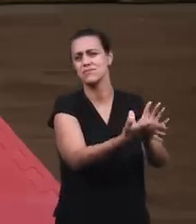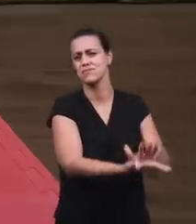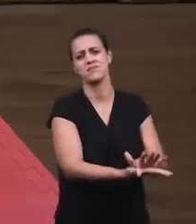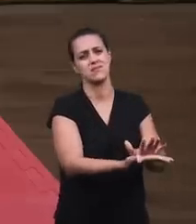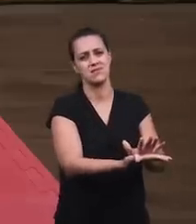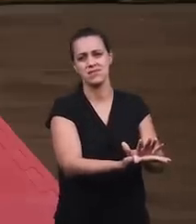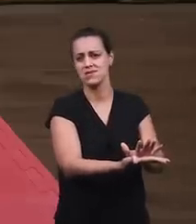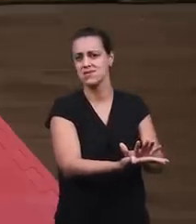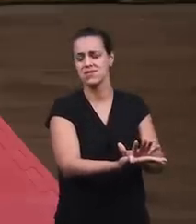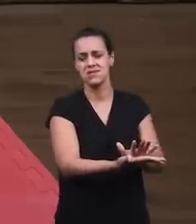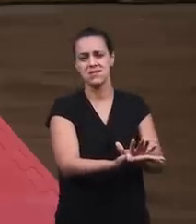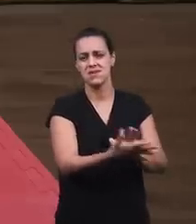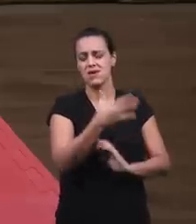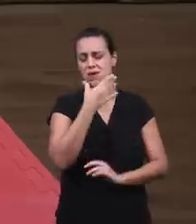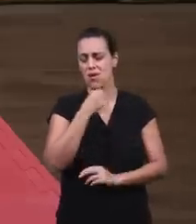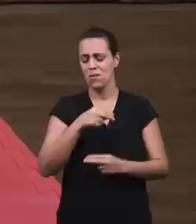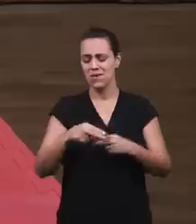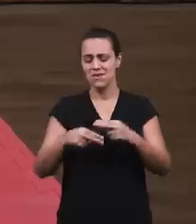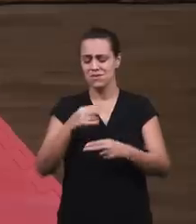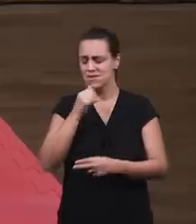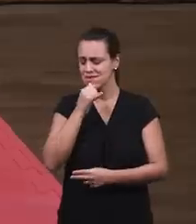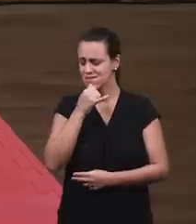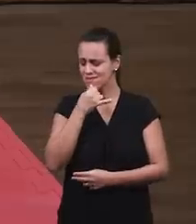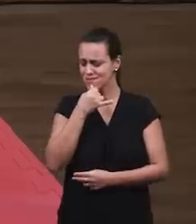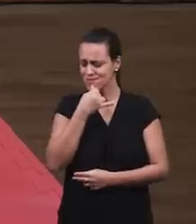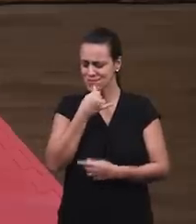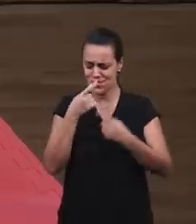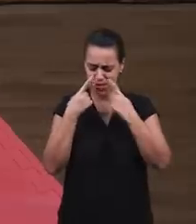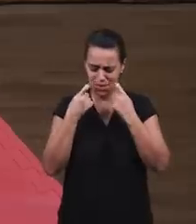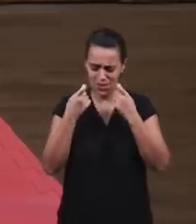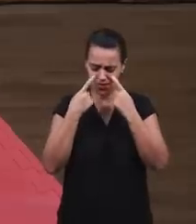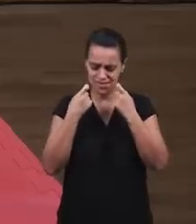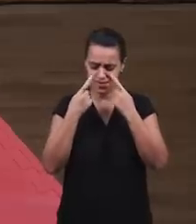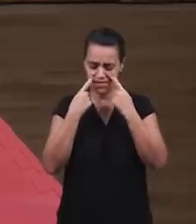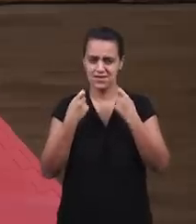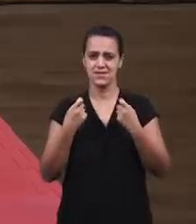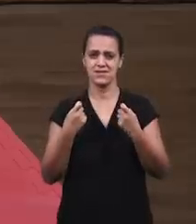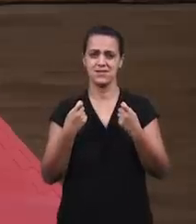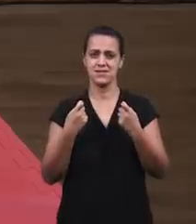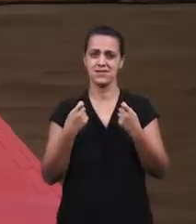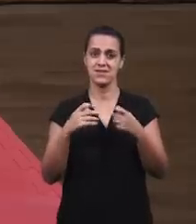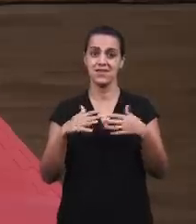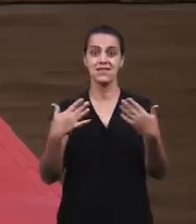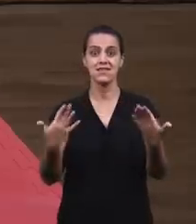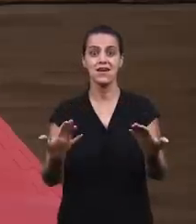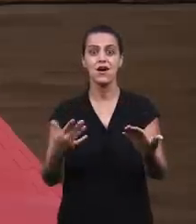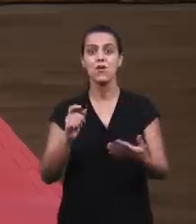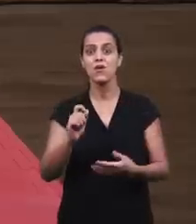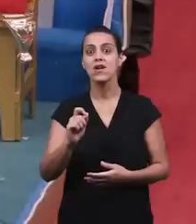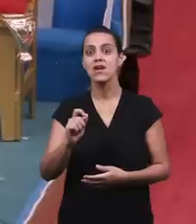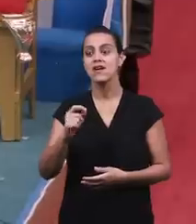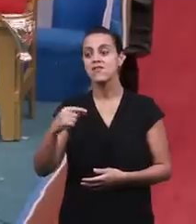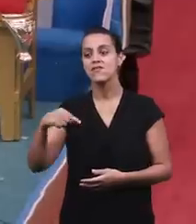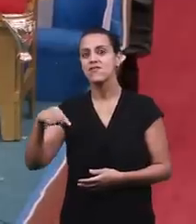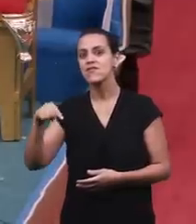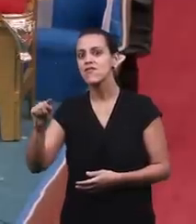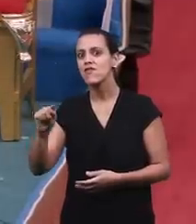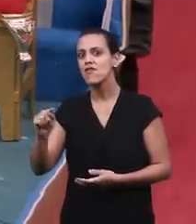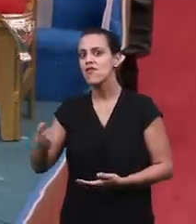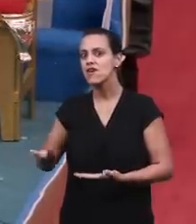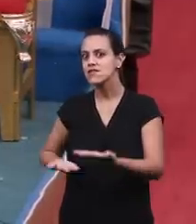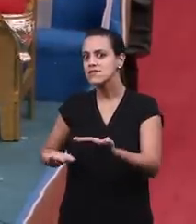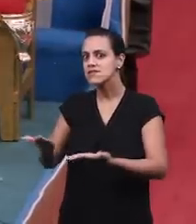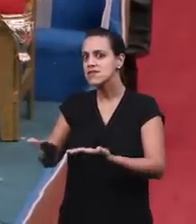Neemias ficou muito triste com aquela notícia Neemias então foi servir